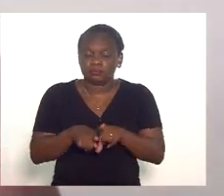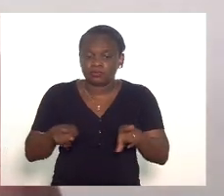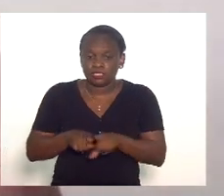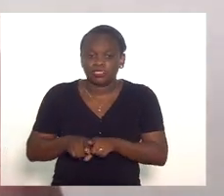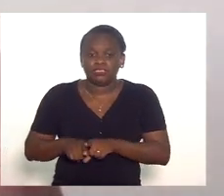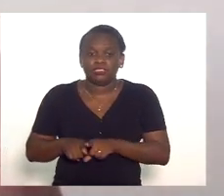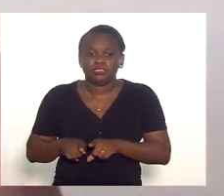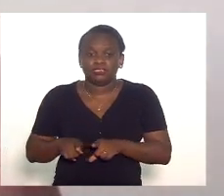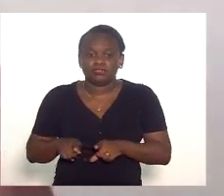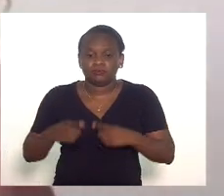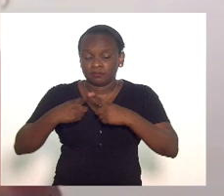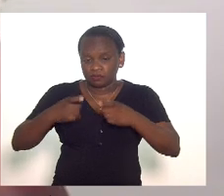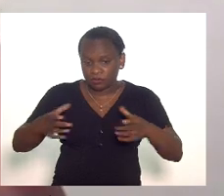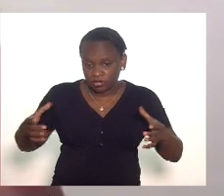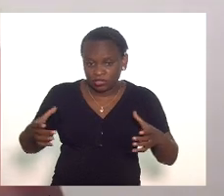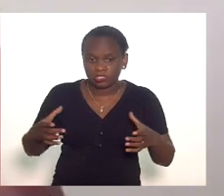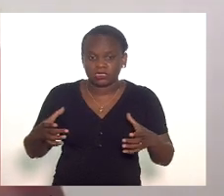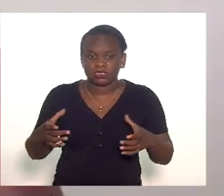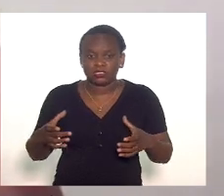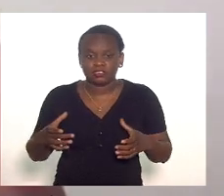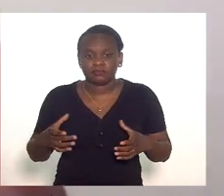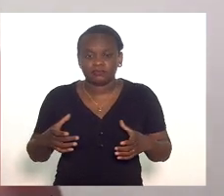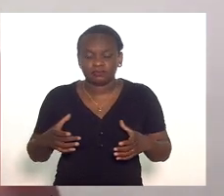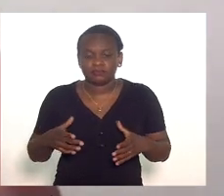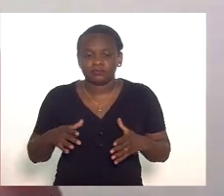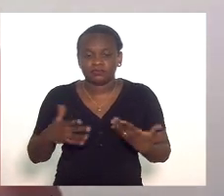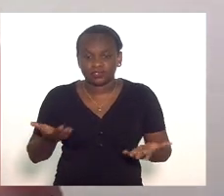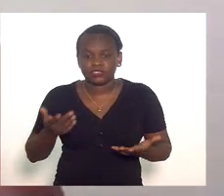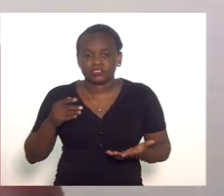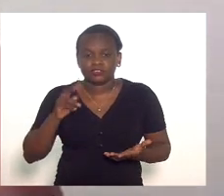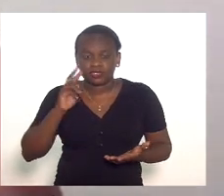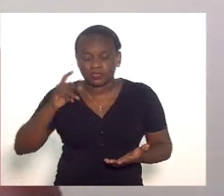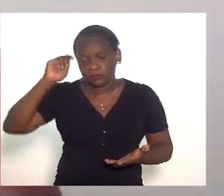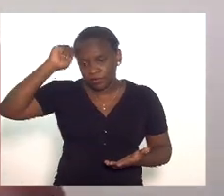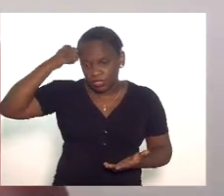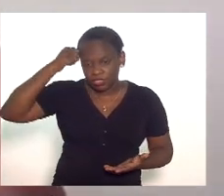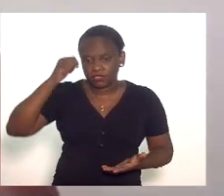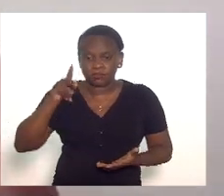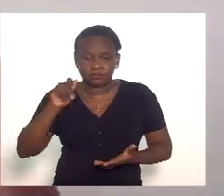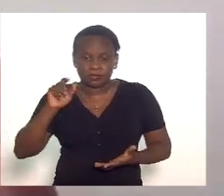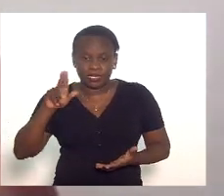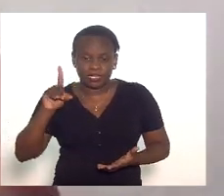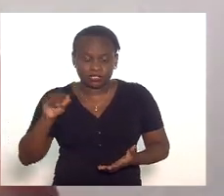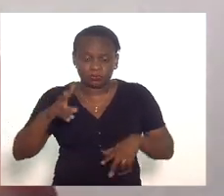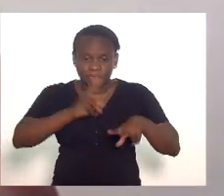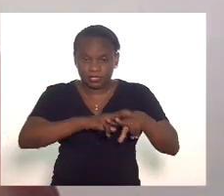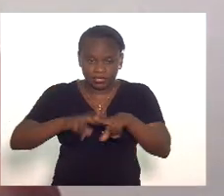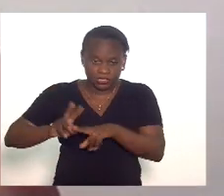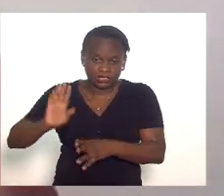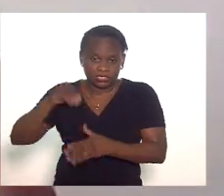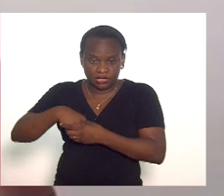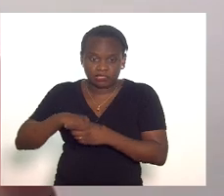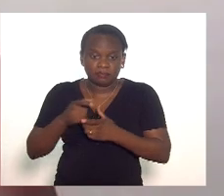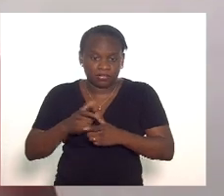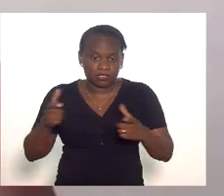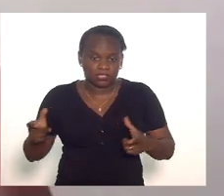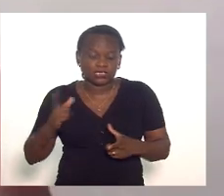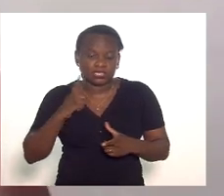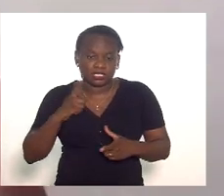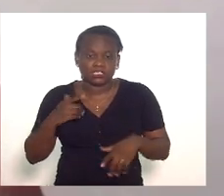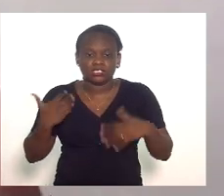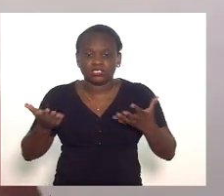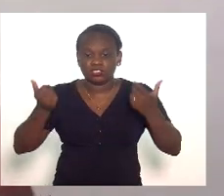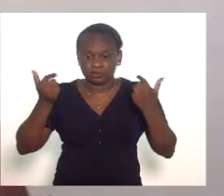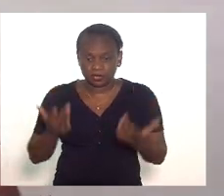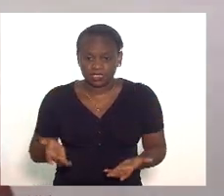também a maioria quando a gente compreende pretos e pardos no sistema penitenciário e aí quando a gente fala